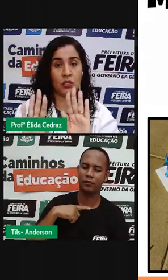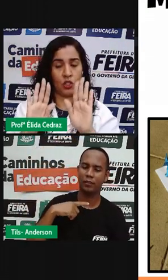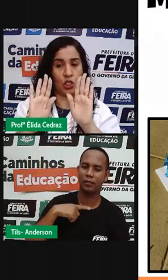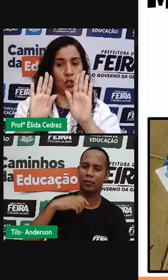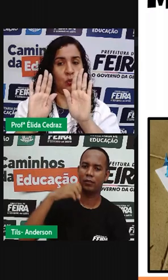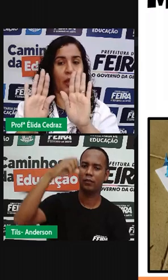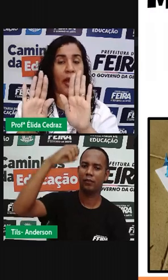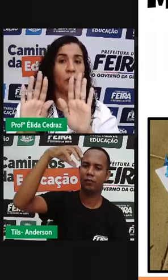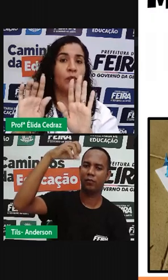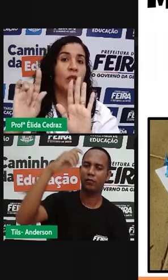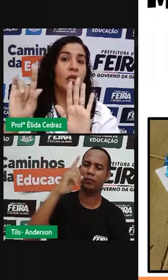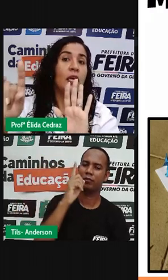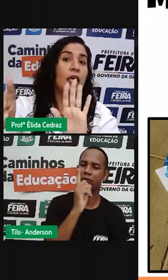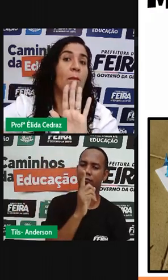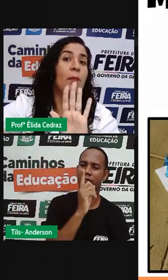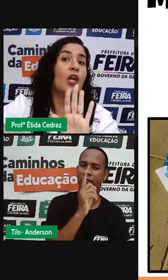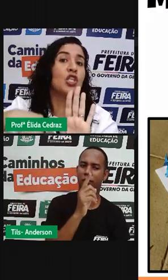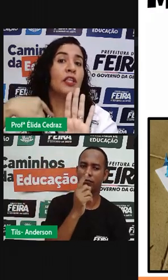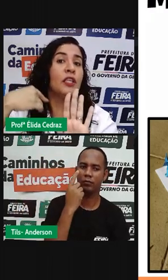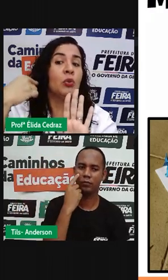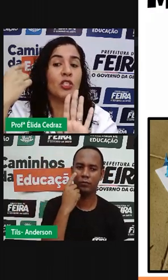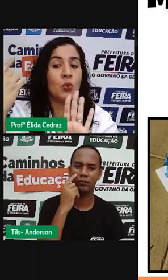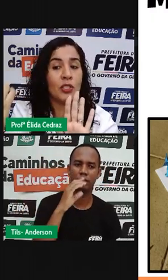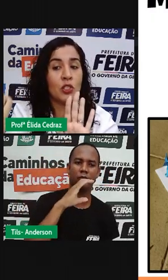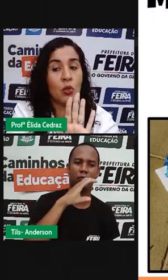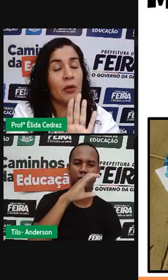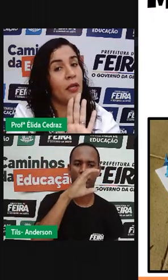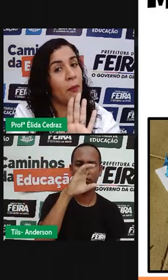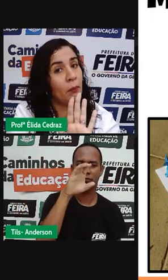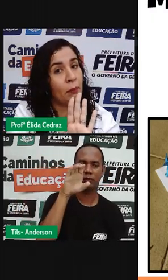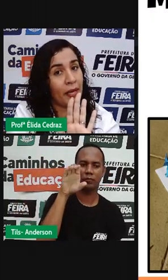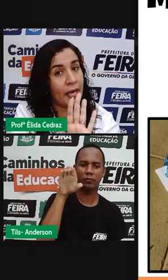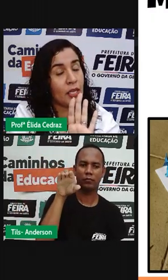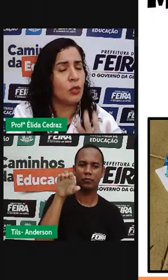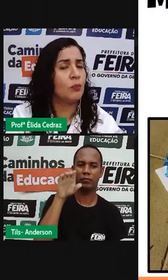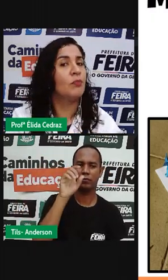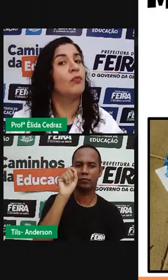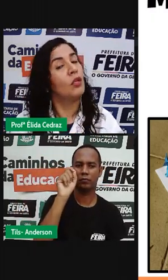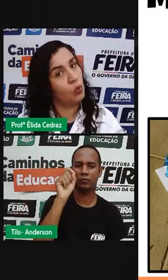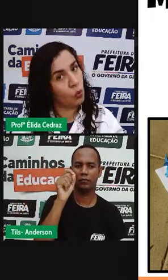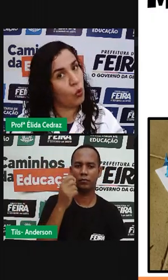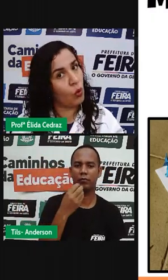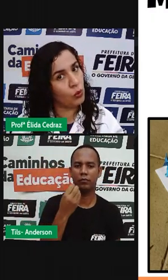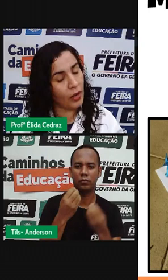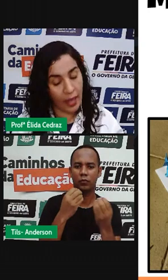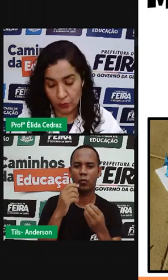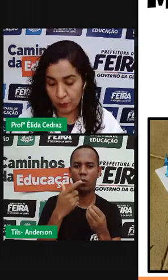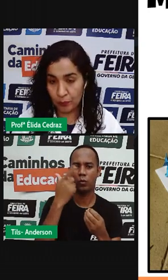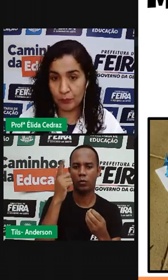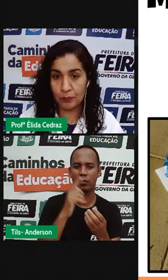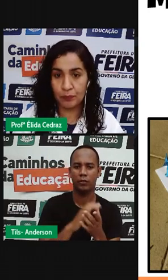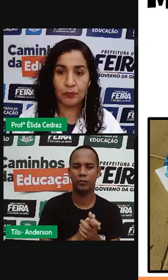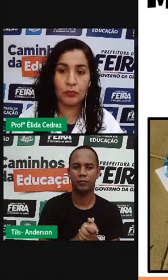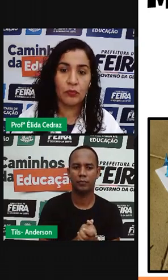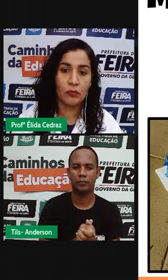luz de um lado e projetando a sua sombra na parede do outro lado.